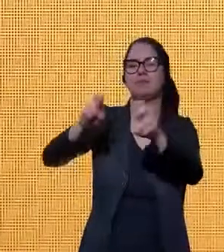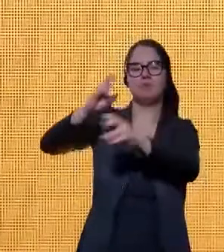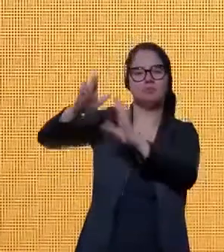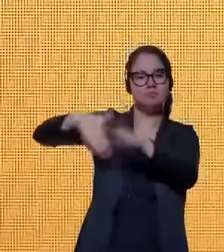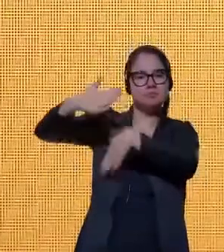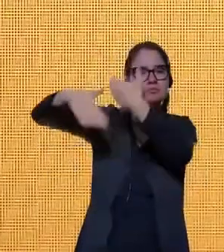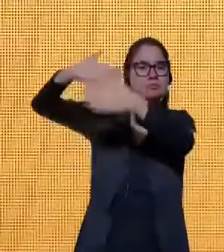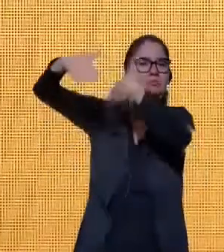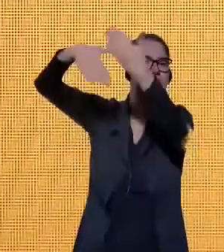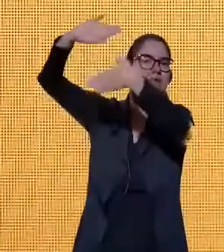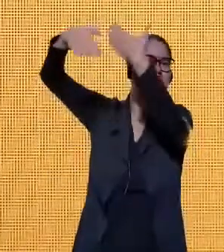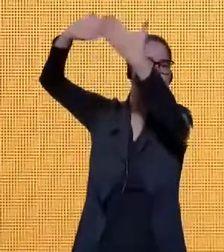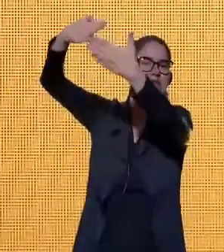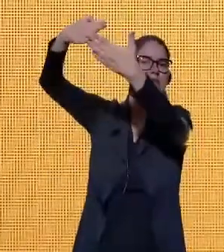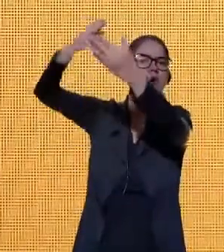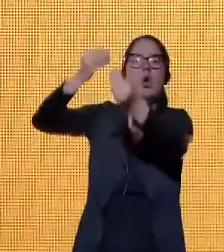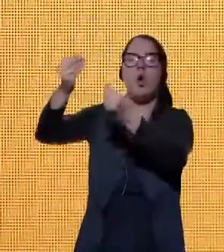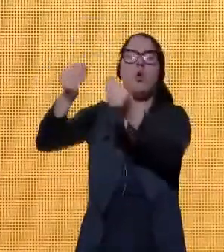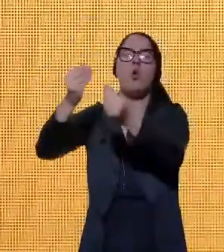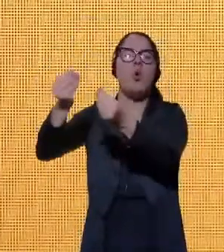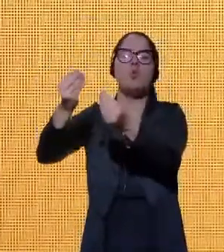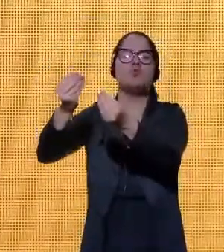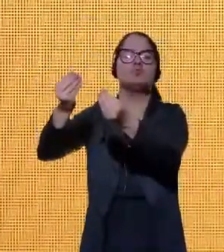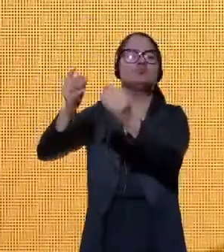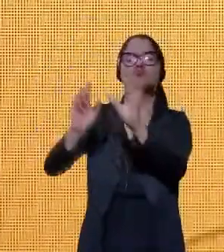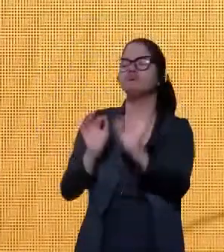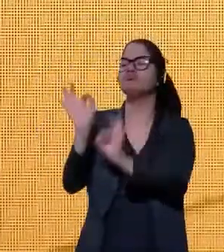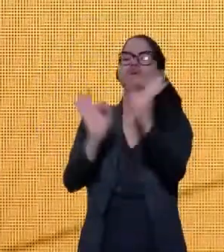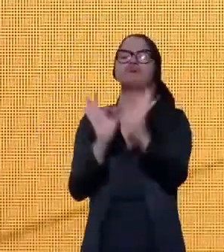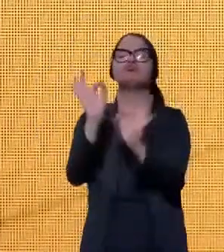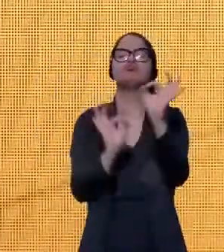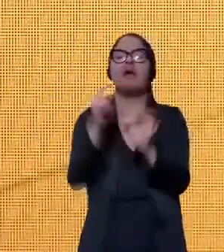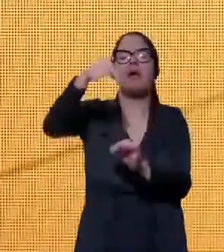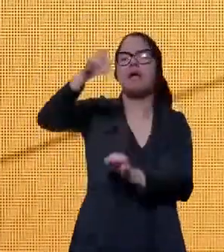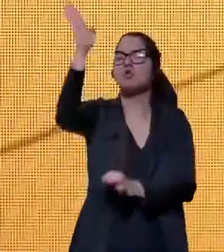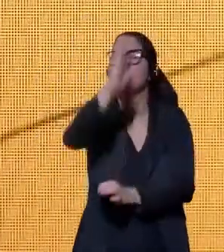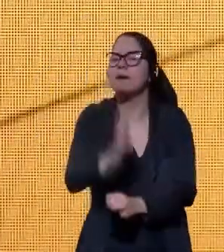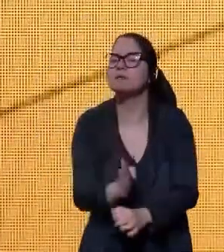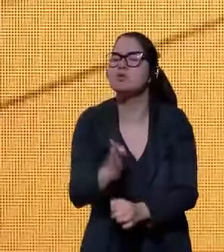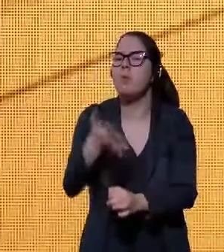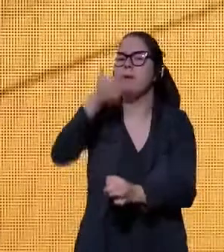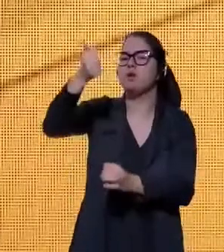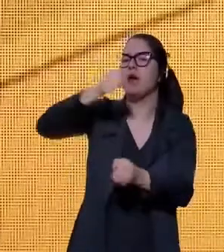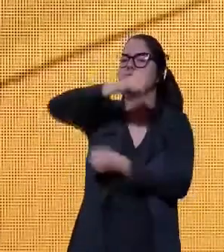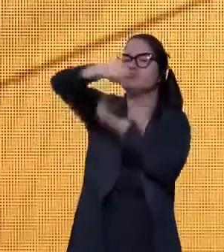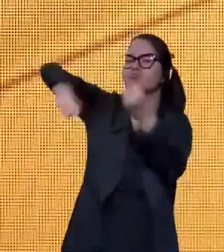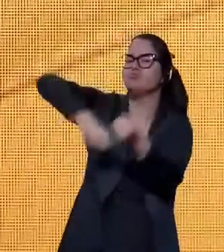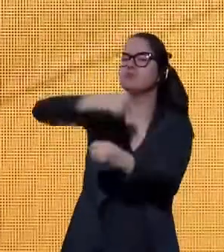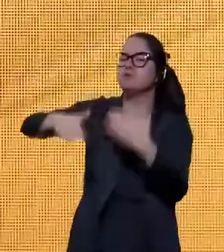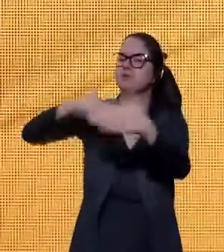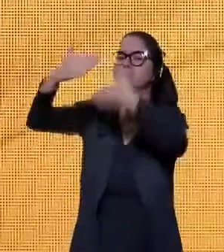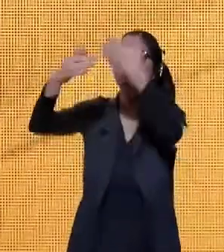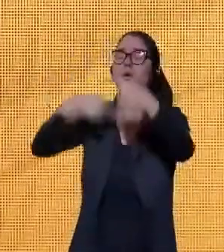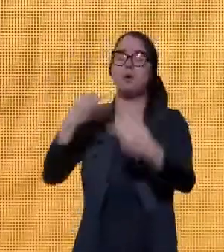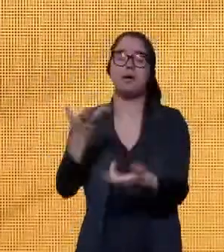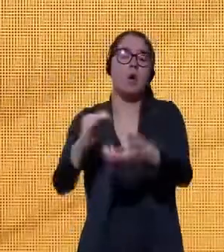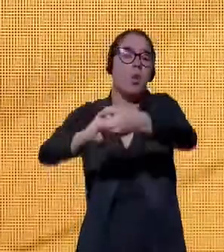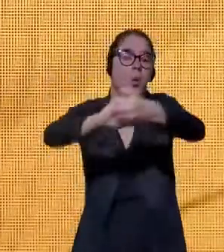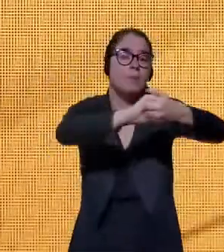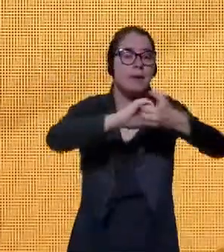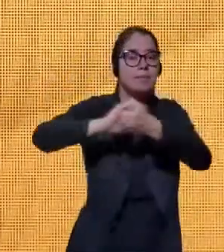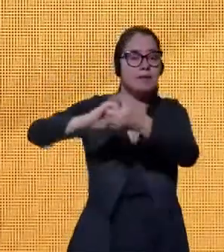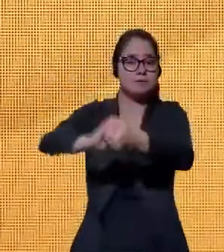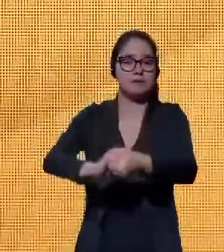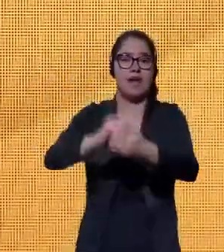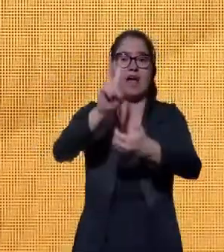execução da Agenda 2030 no Brasil. Eu gostaria de cumprimentar o primeiro vice-presidente da ABDE,